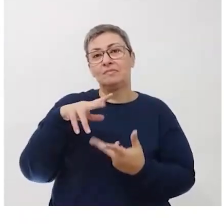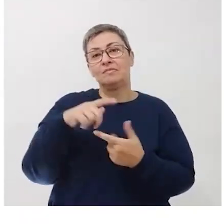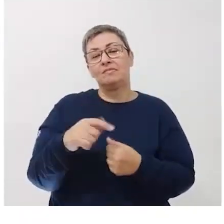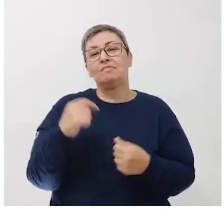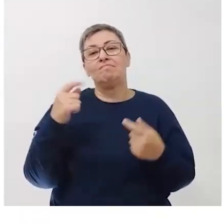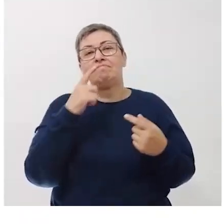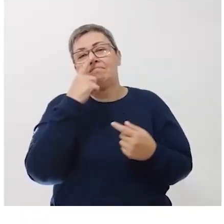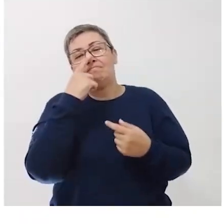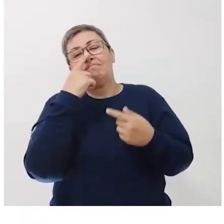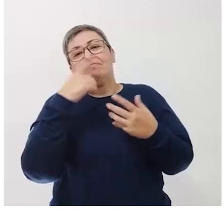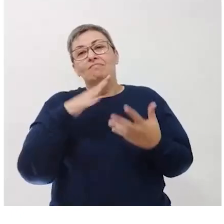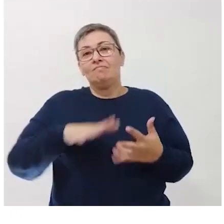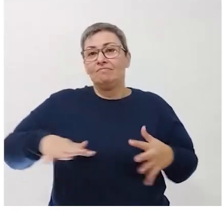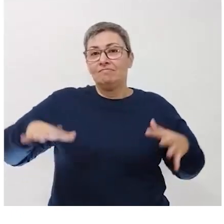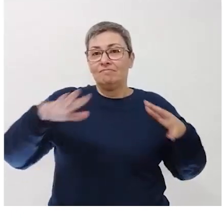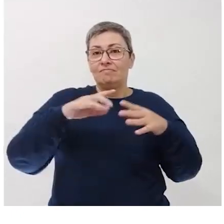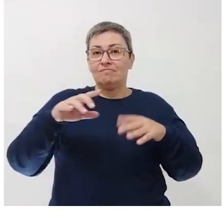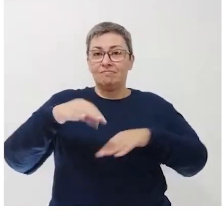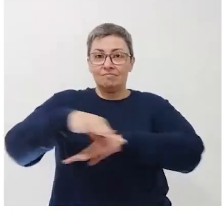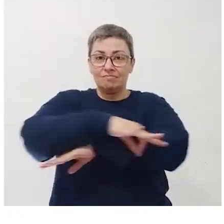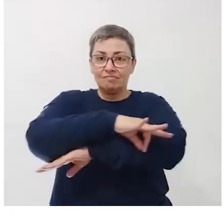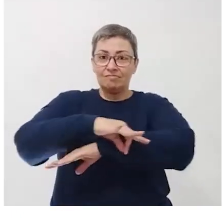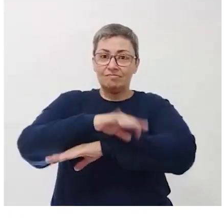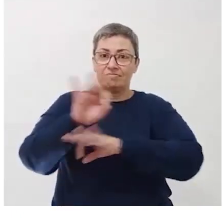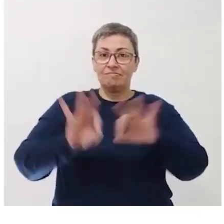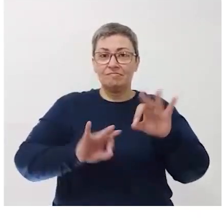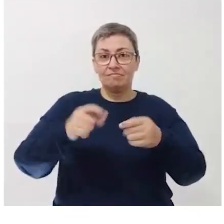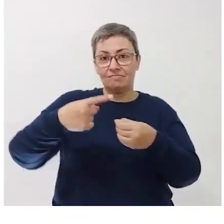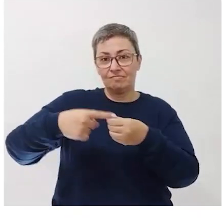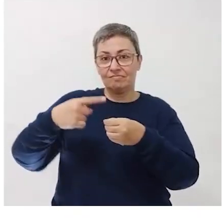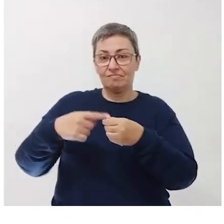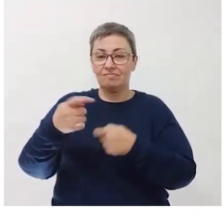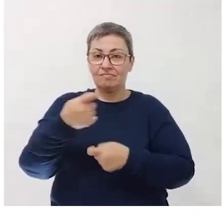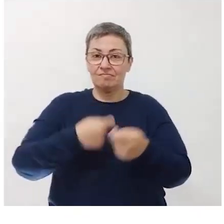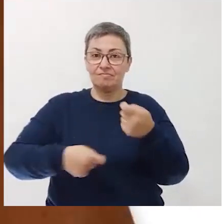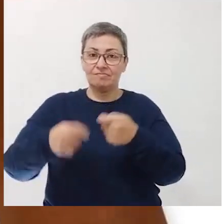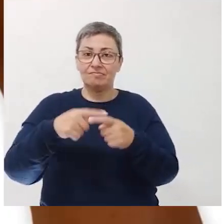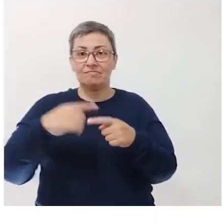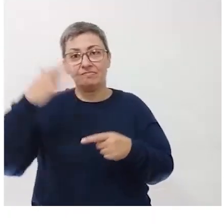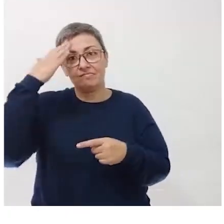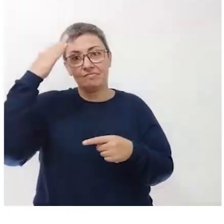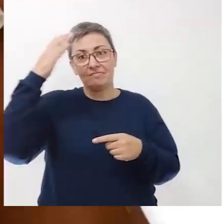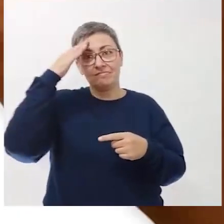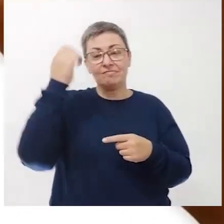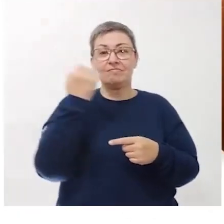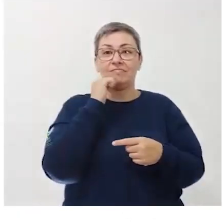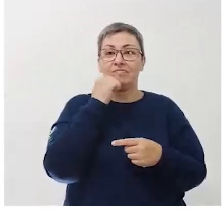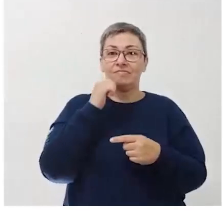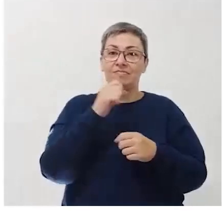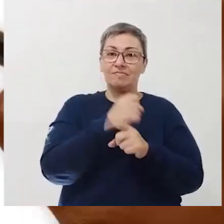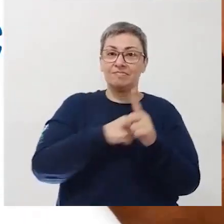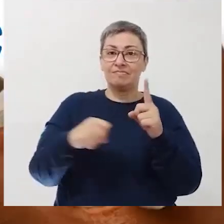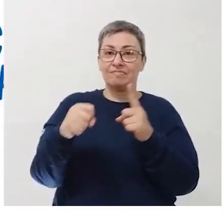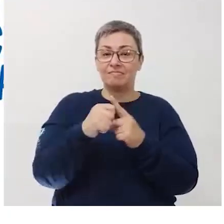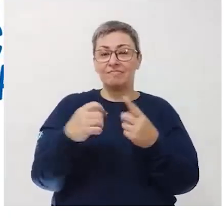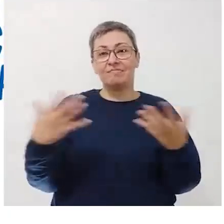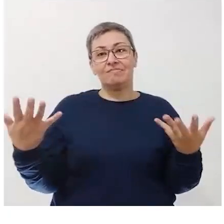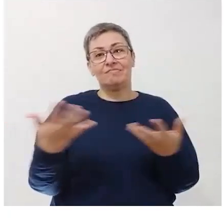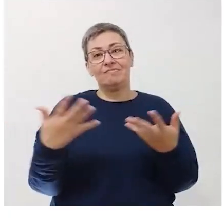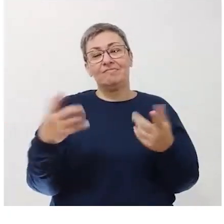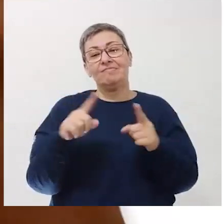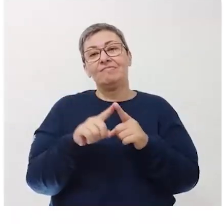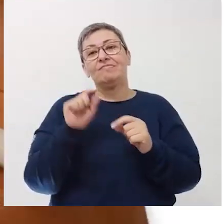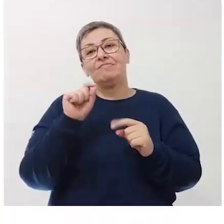geografia, o tornou uma inspiração em áreas como arquitetura, planejamento urbano, economia, filosofia e ciências sociais.